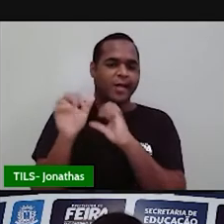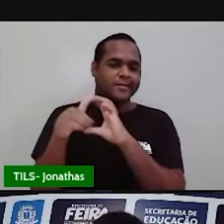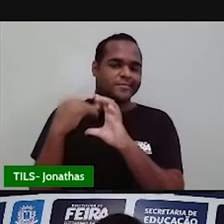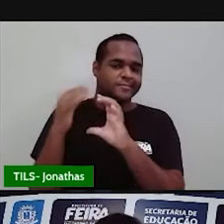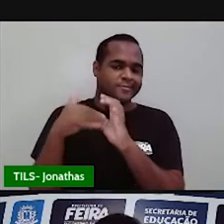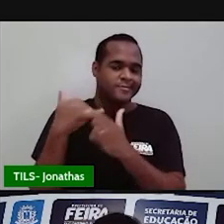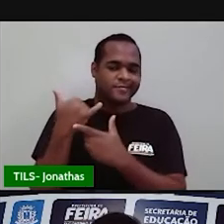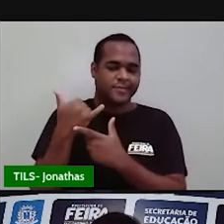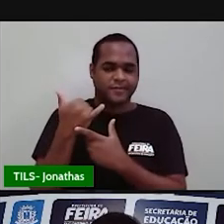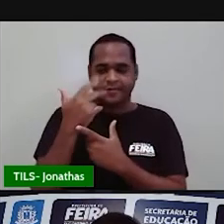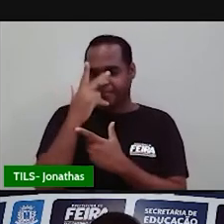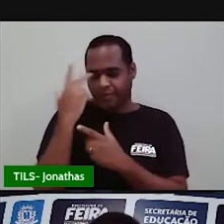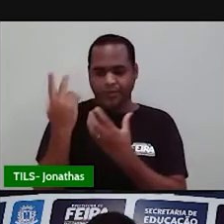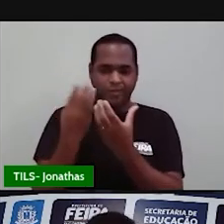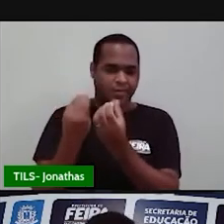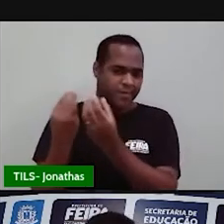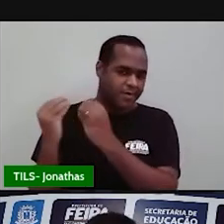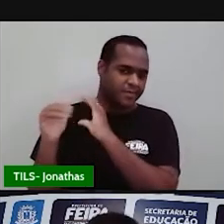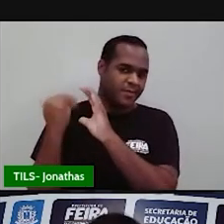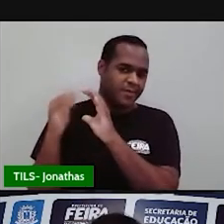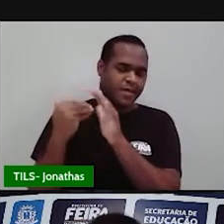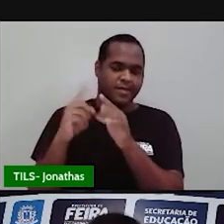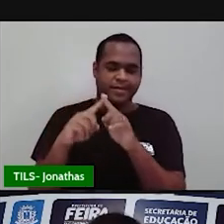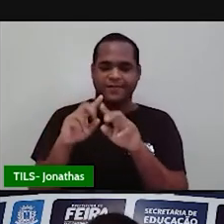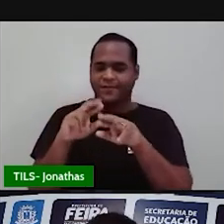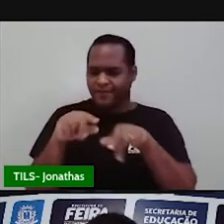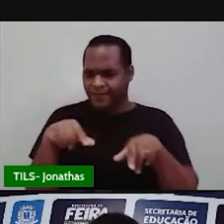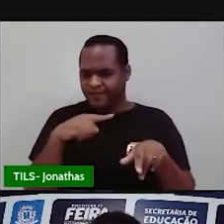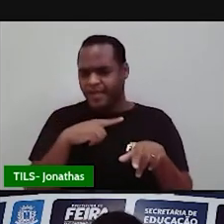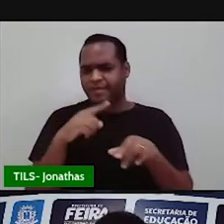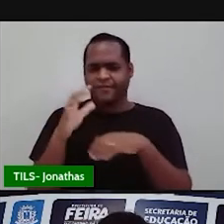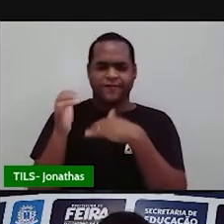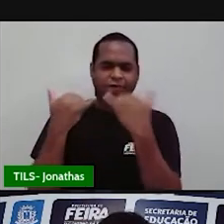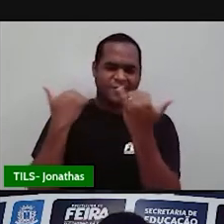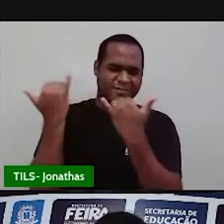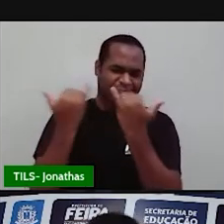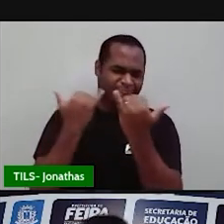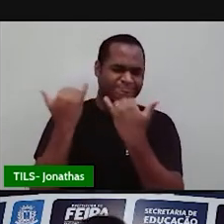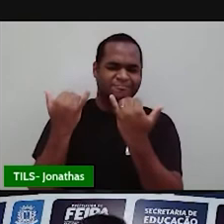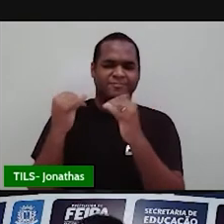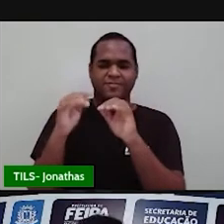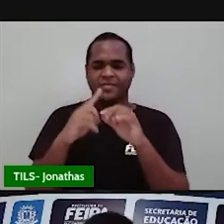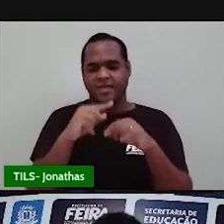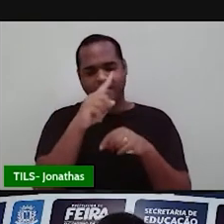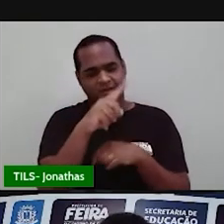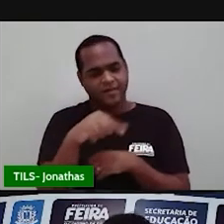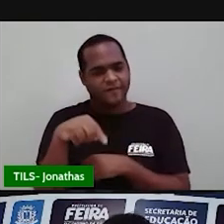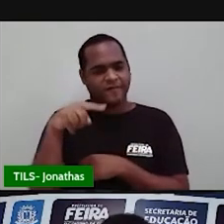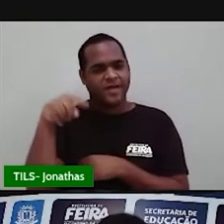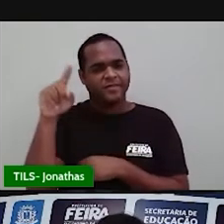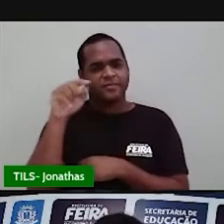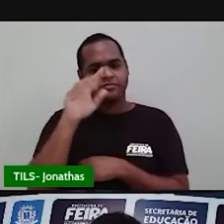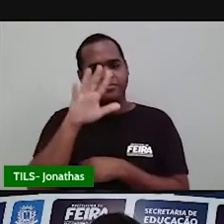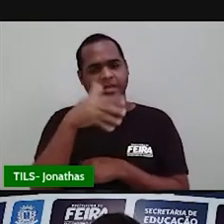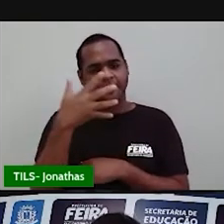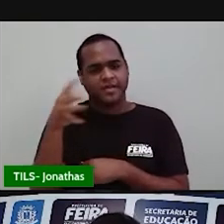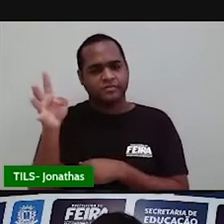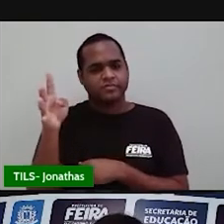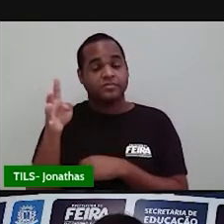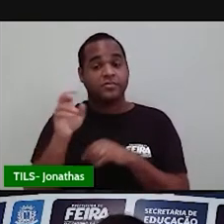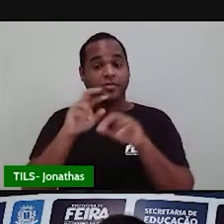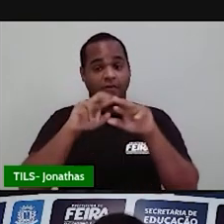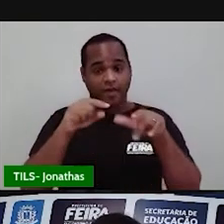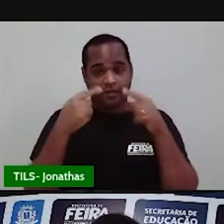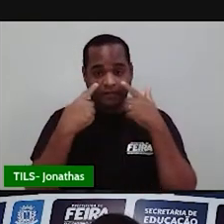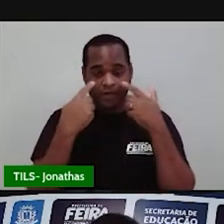nós, né? Aqueles dados, aquelas informações, aqueles gráficos, tabelas, tudo isso a gente